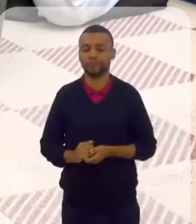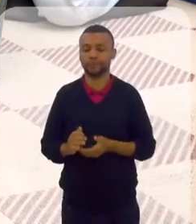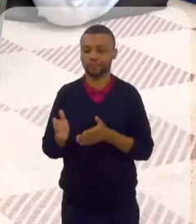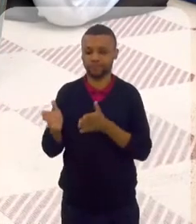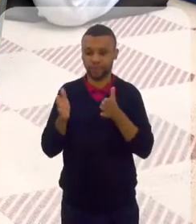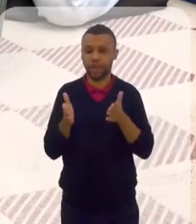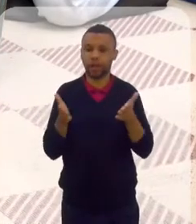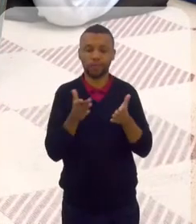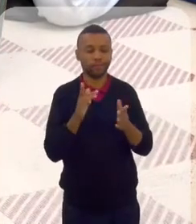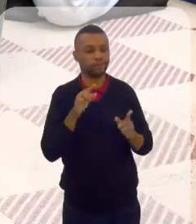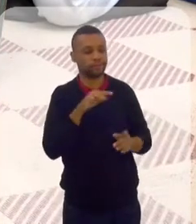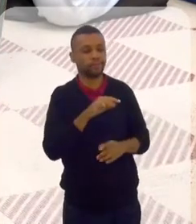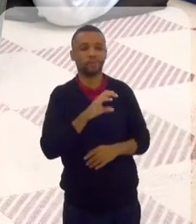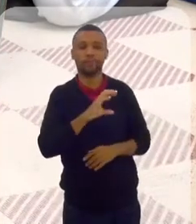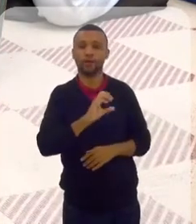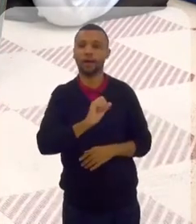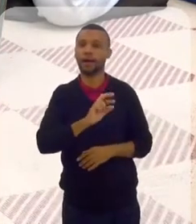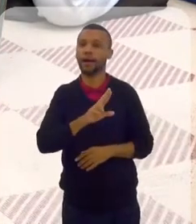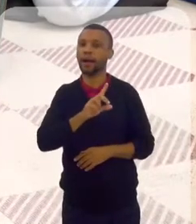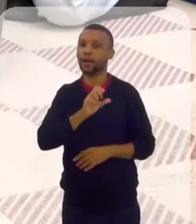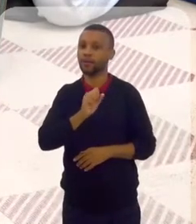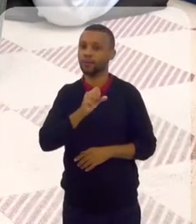entrar no Carlos Menezes.